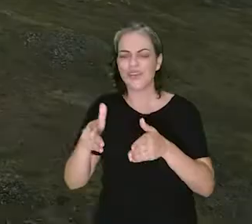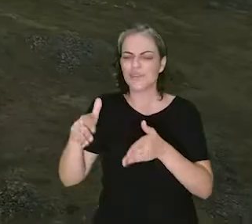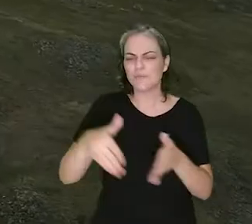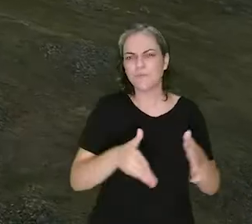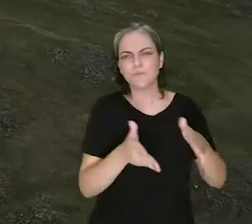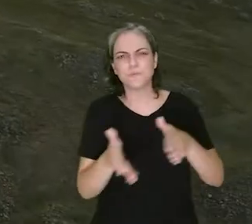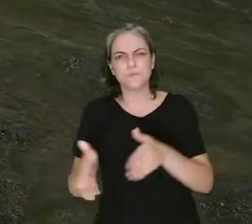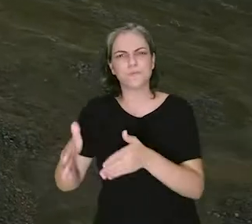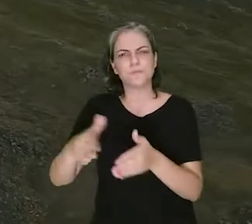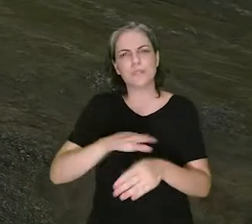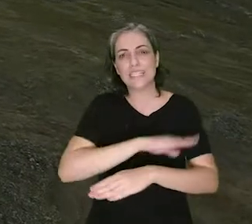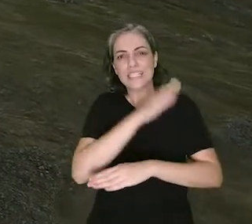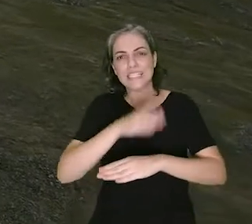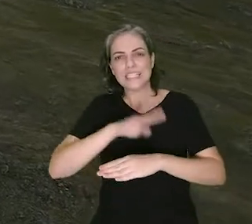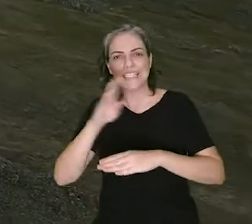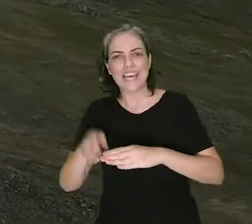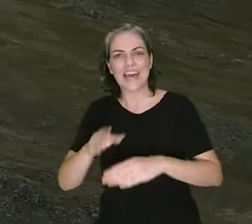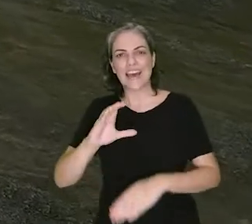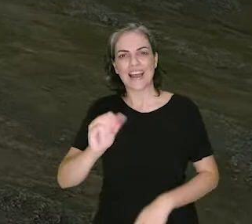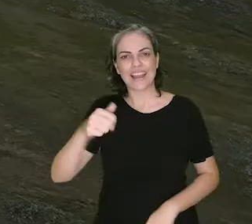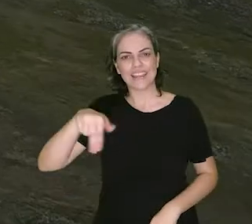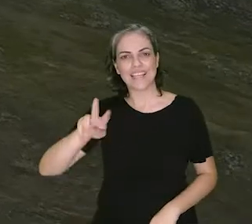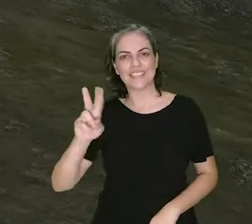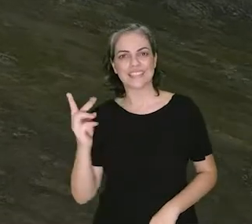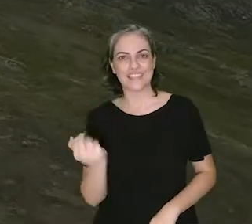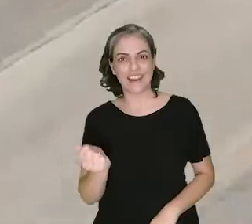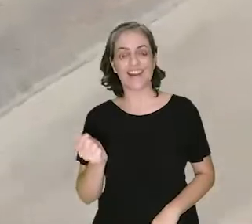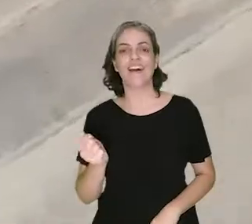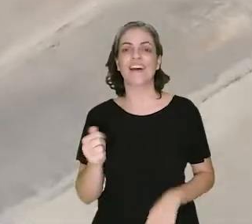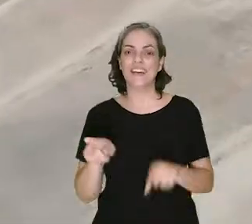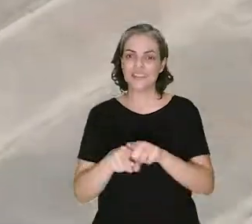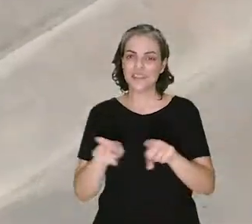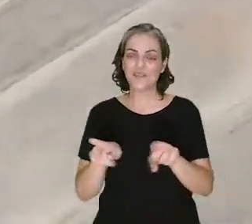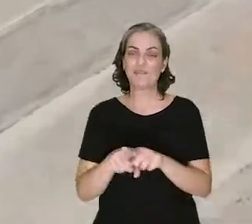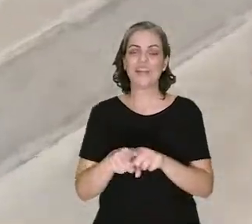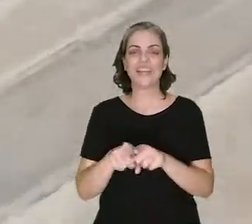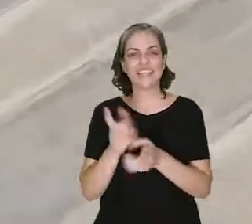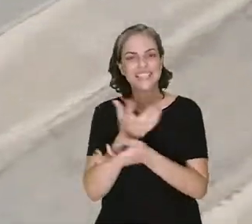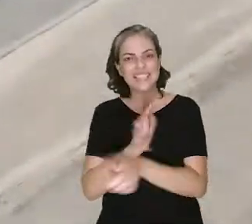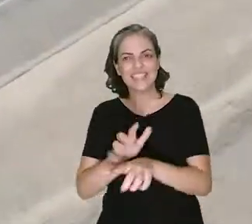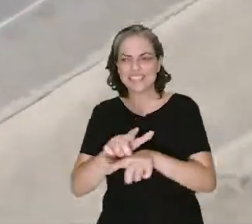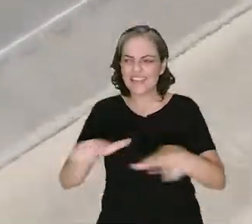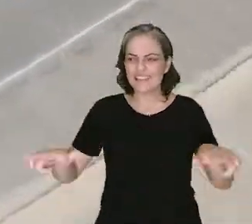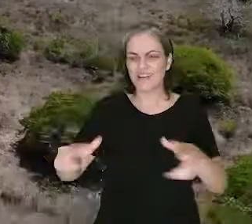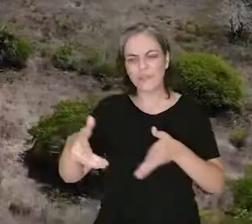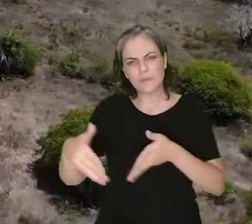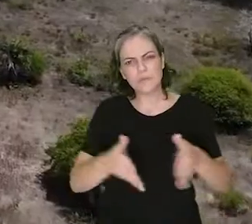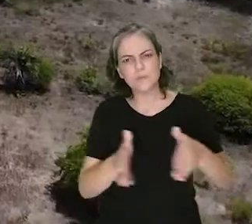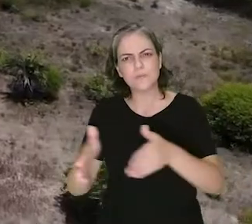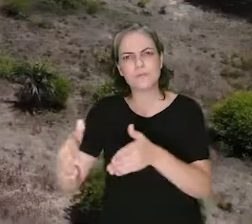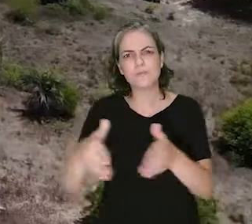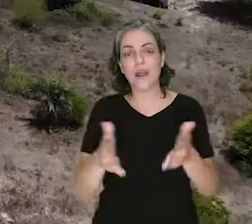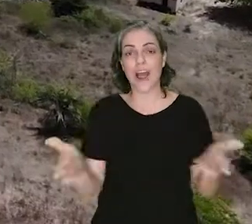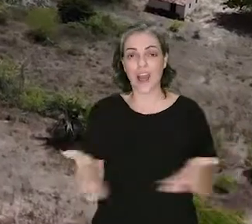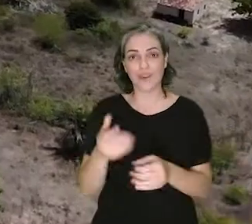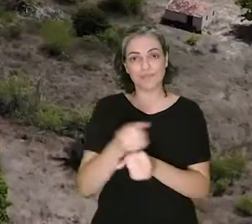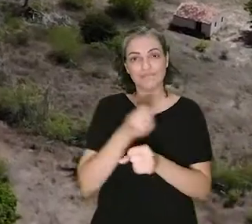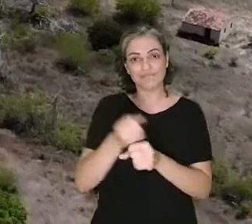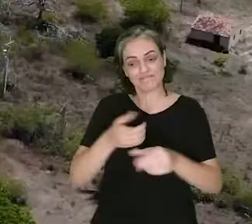Serra da Canastra, que atravessa o nosso semiárido e que pelas mãos dos homens está chegando